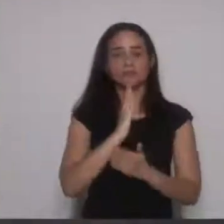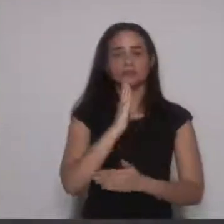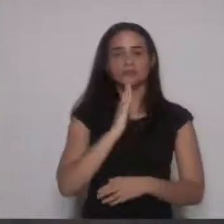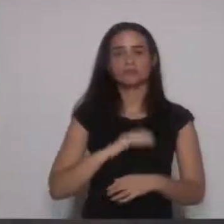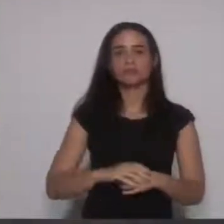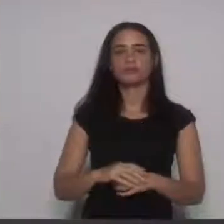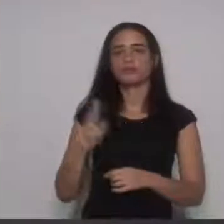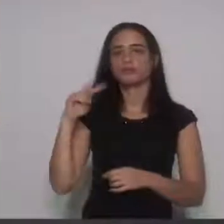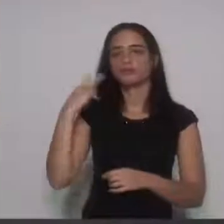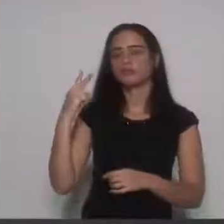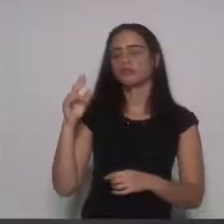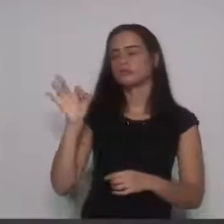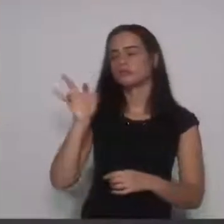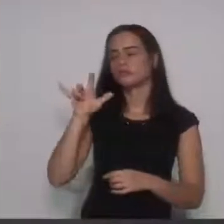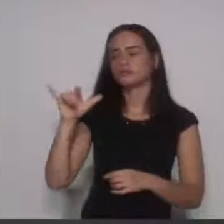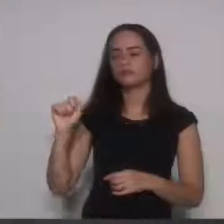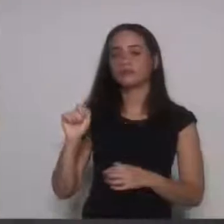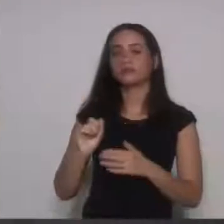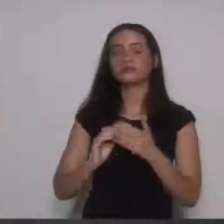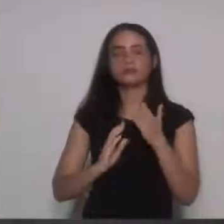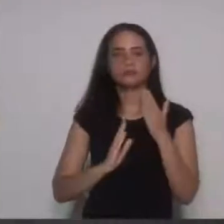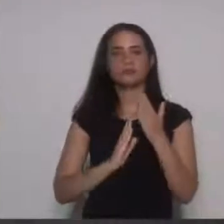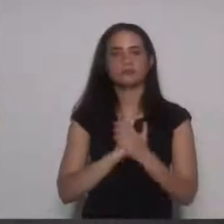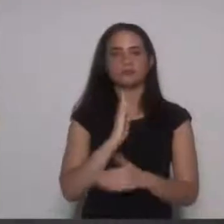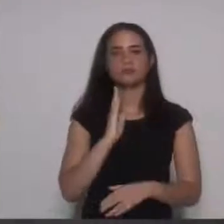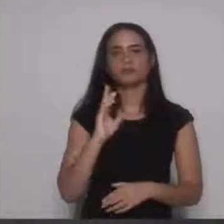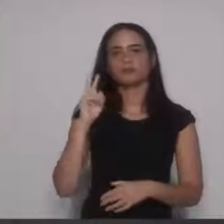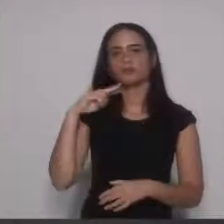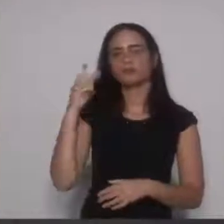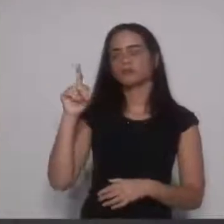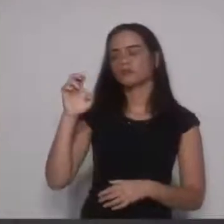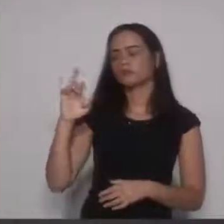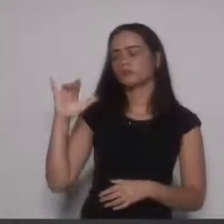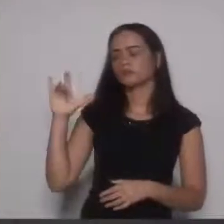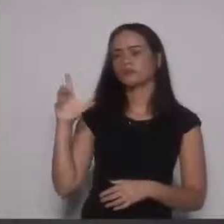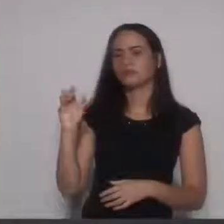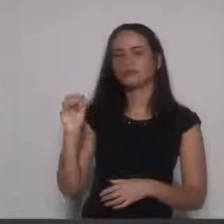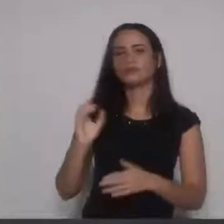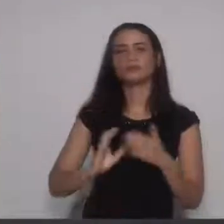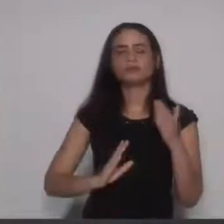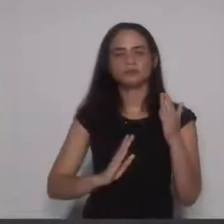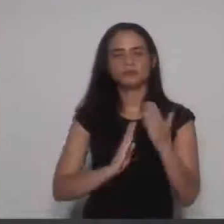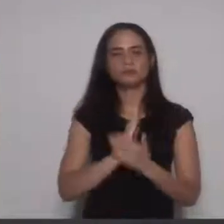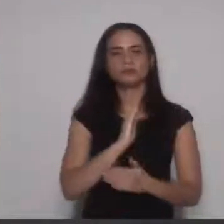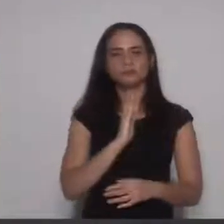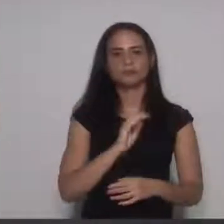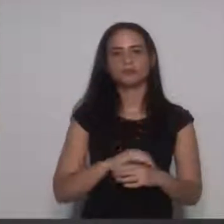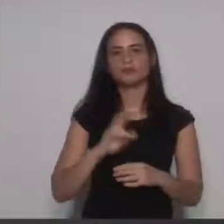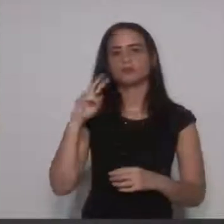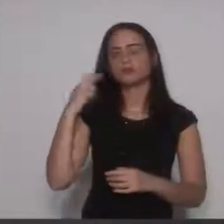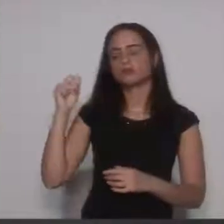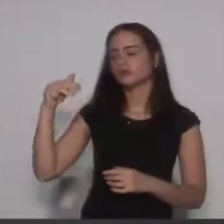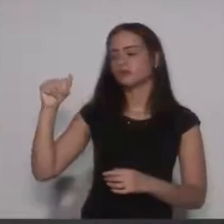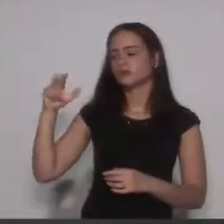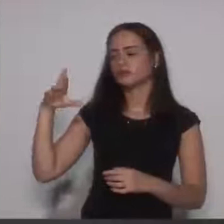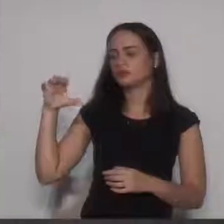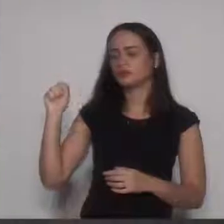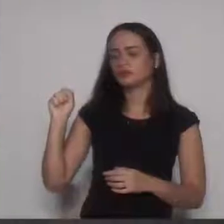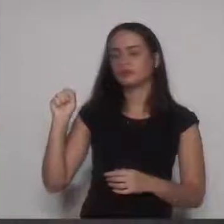Vereador Flávio Bittar. Aprovo. Vereador Geraldinho Canguçu. Aprovo. Vereador Marcos Ferraz.